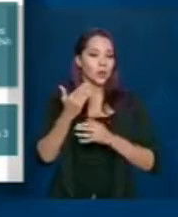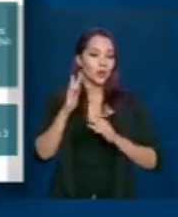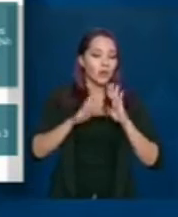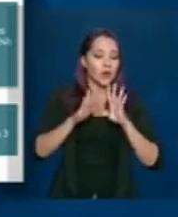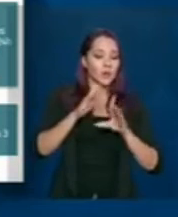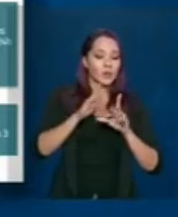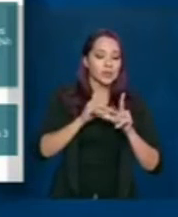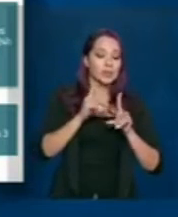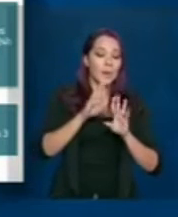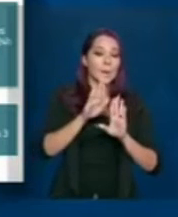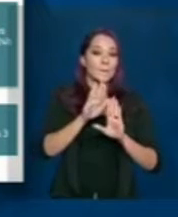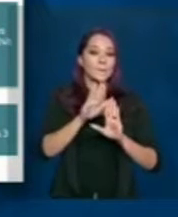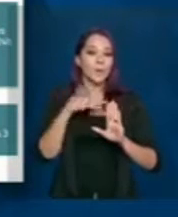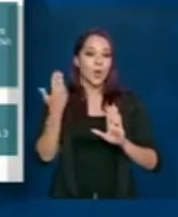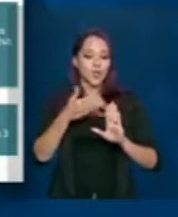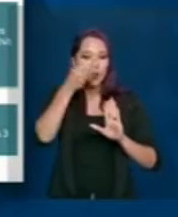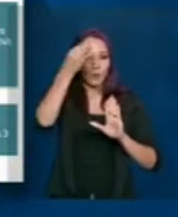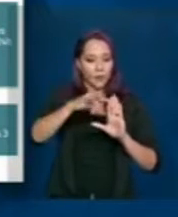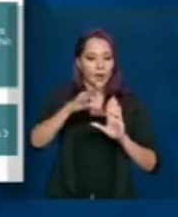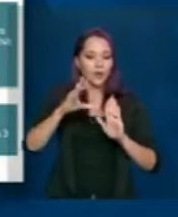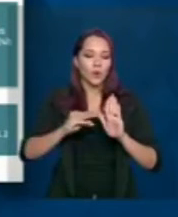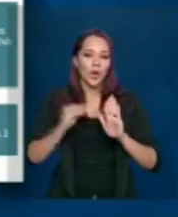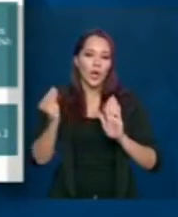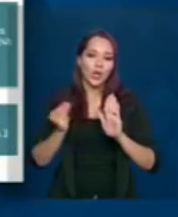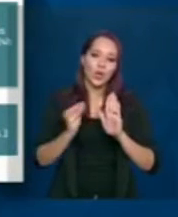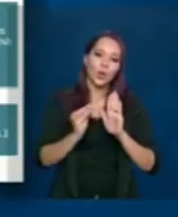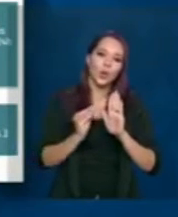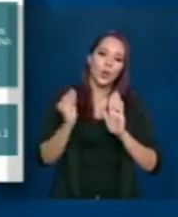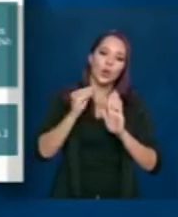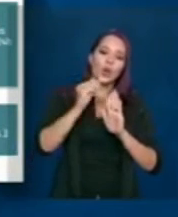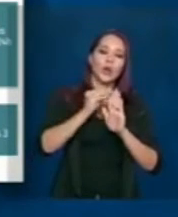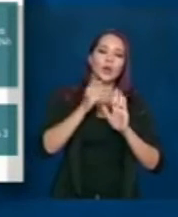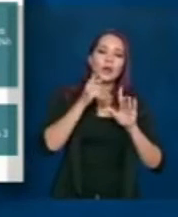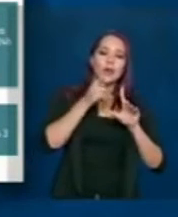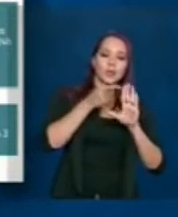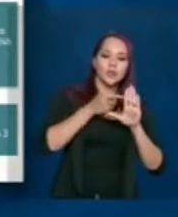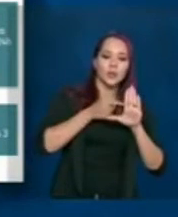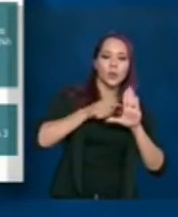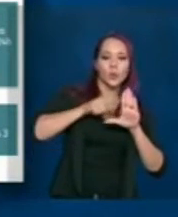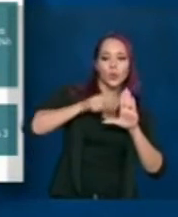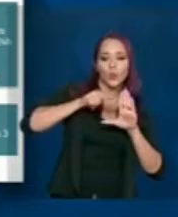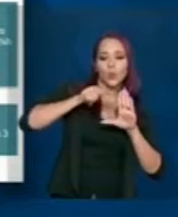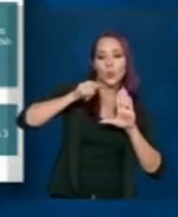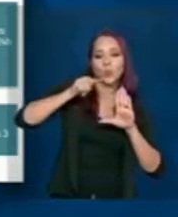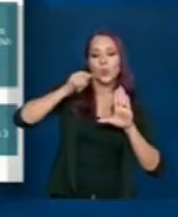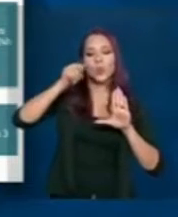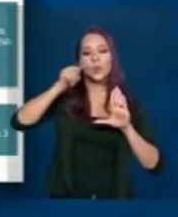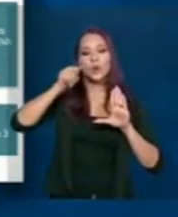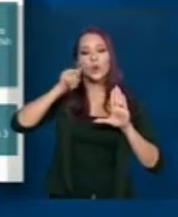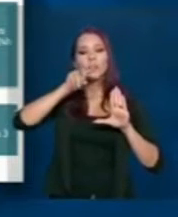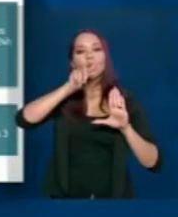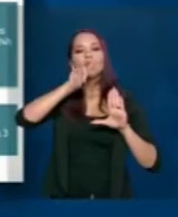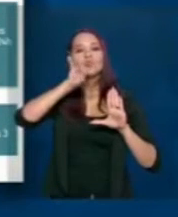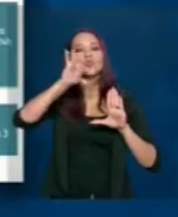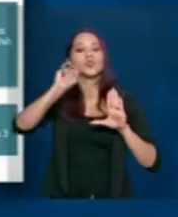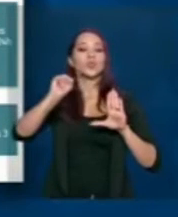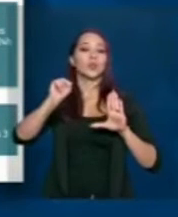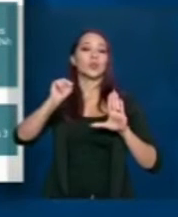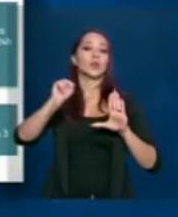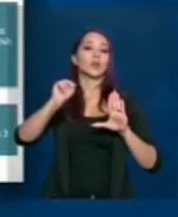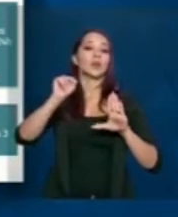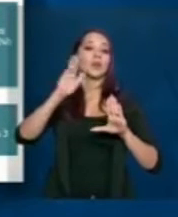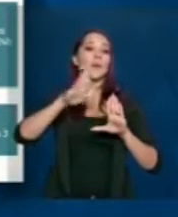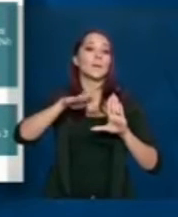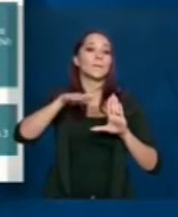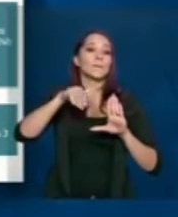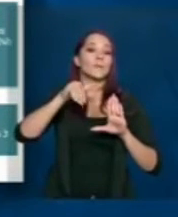que esses óbitos foram confirmados a gente utiliza essa curva para identificar os dias em que ocorreram maior